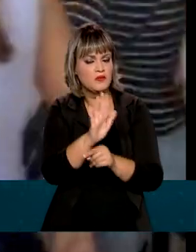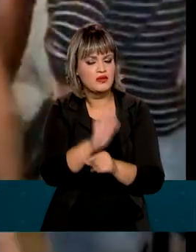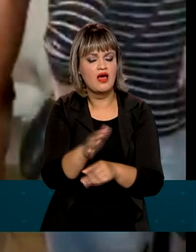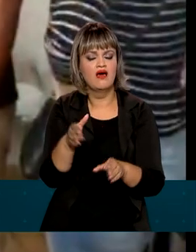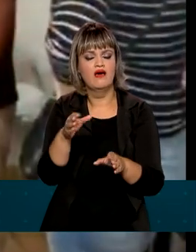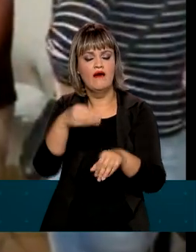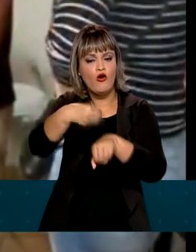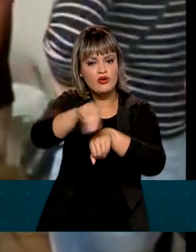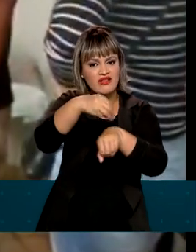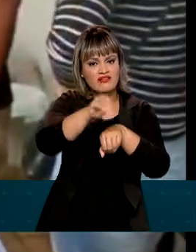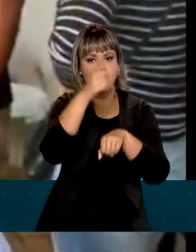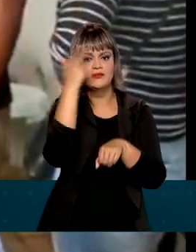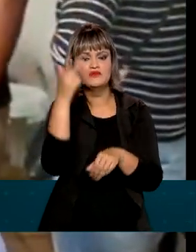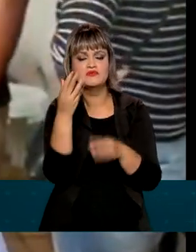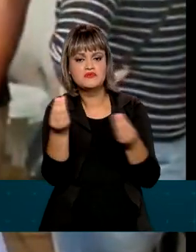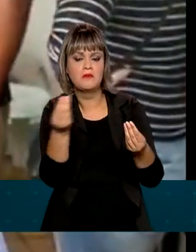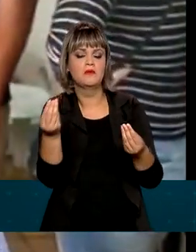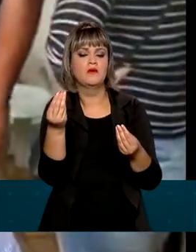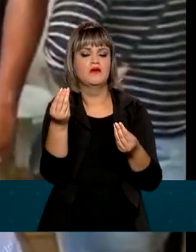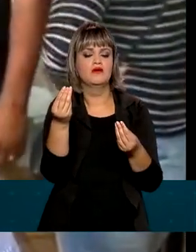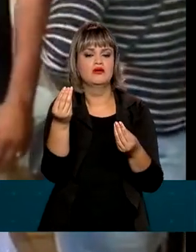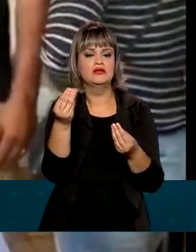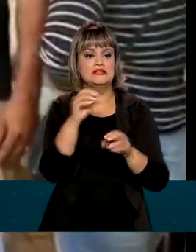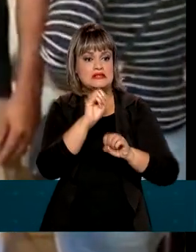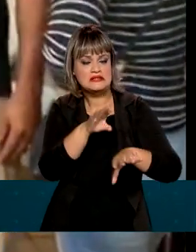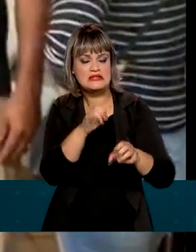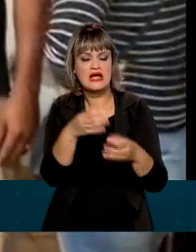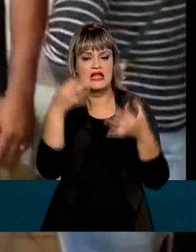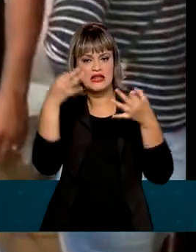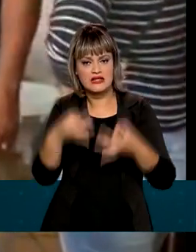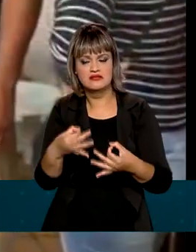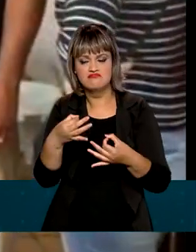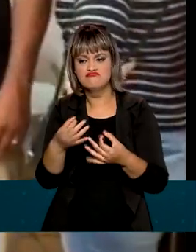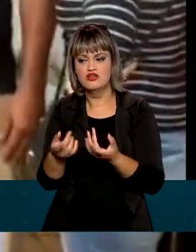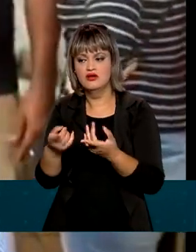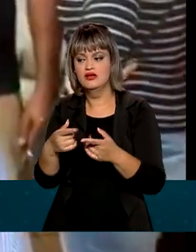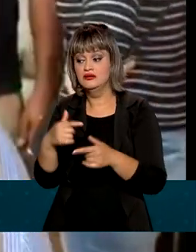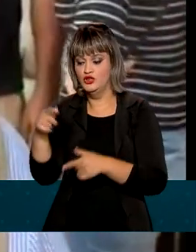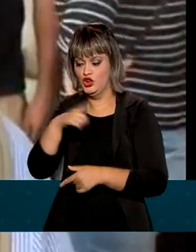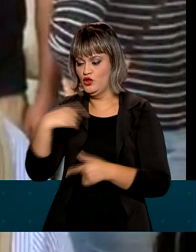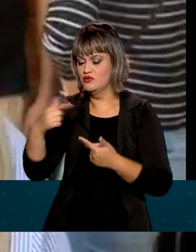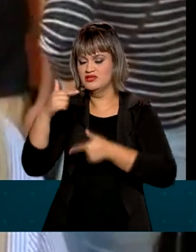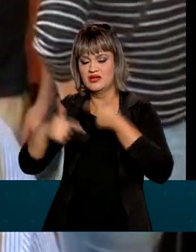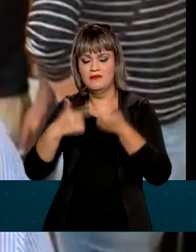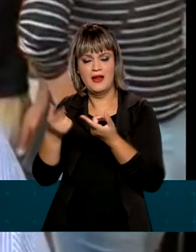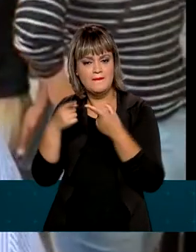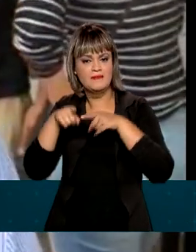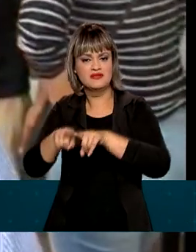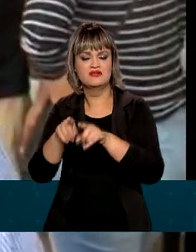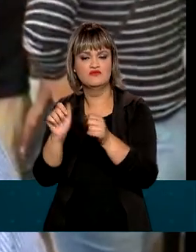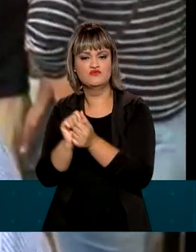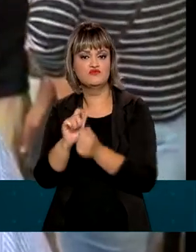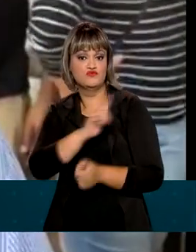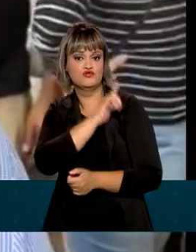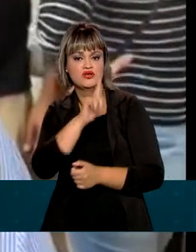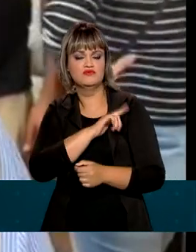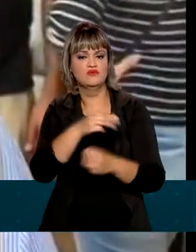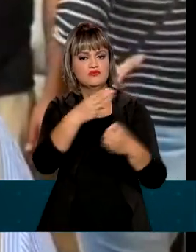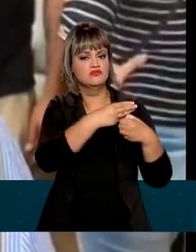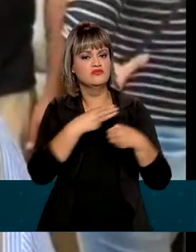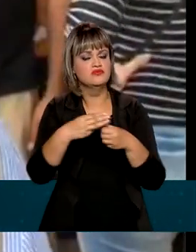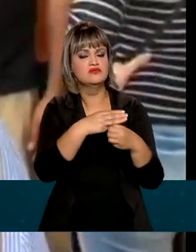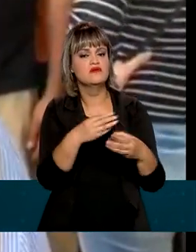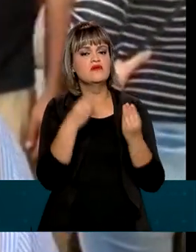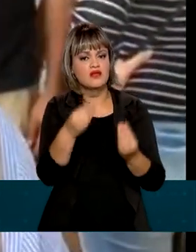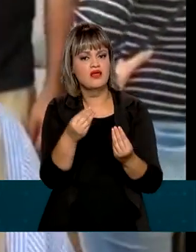orientar essas pessoas, agir com organização e parceria com o governo estadual, com gestores municipais, para que a gente possa, cada